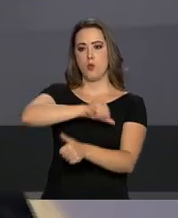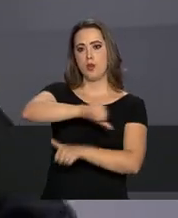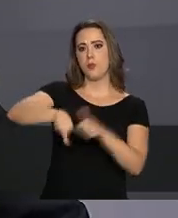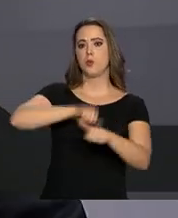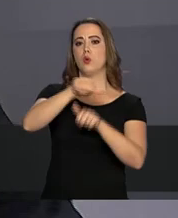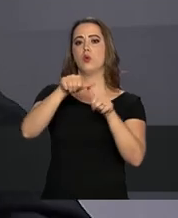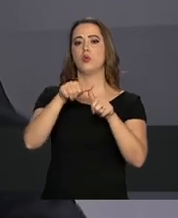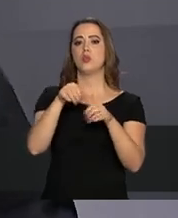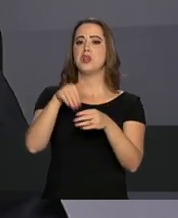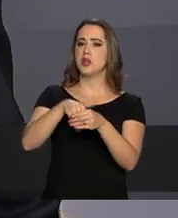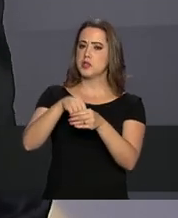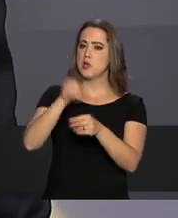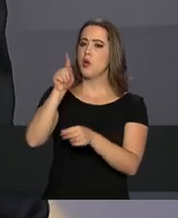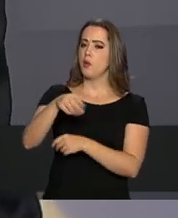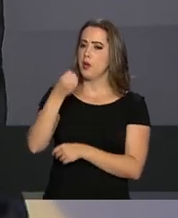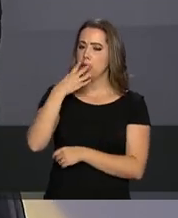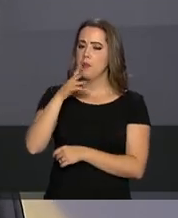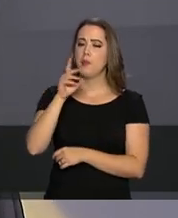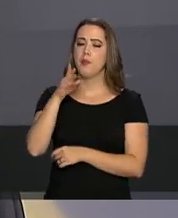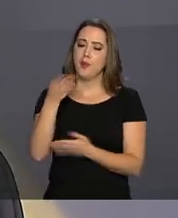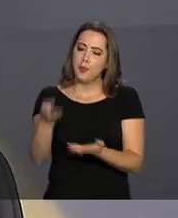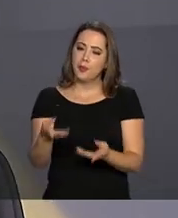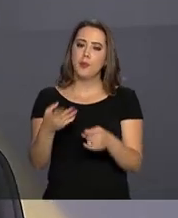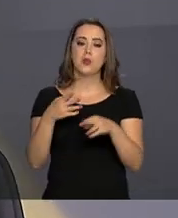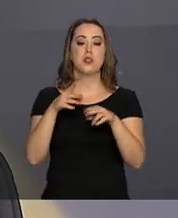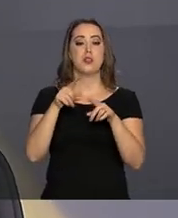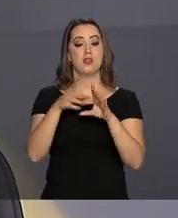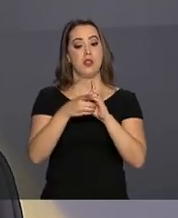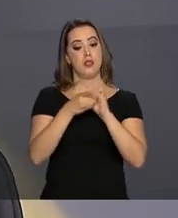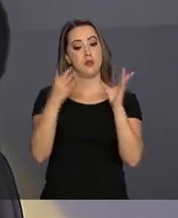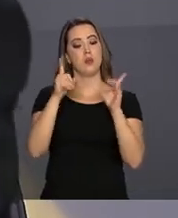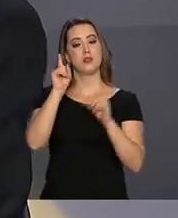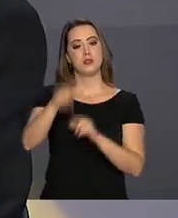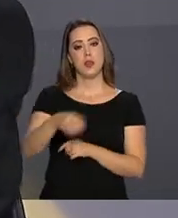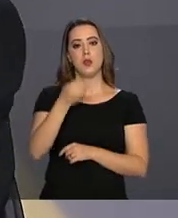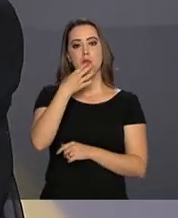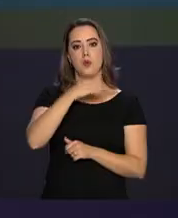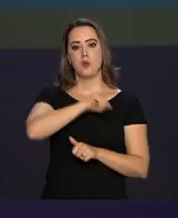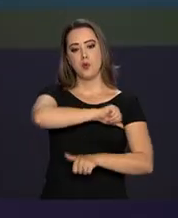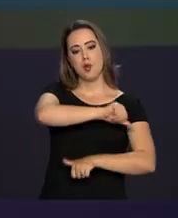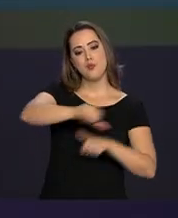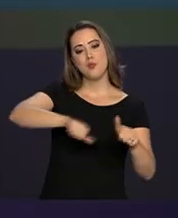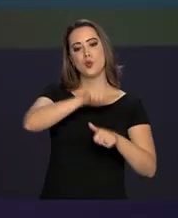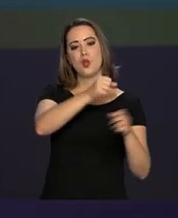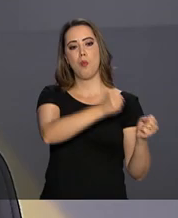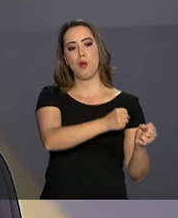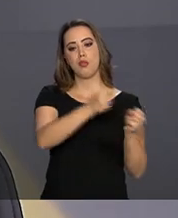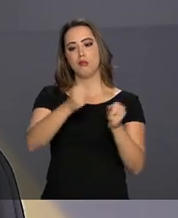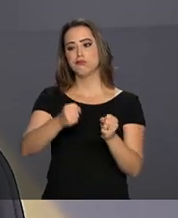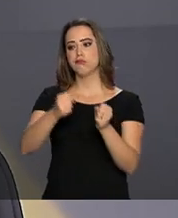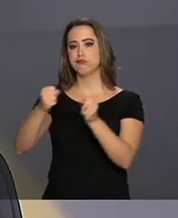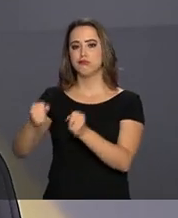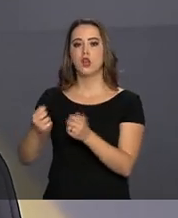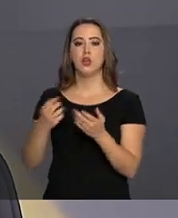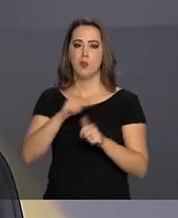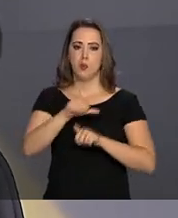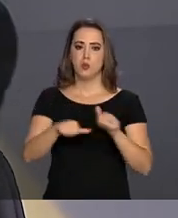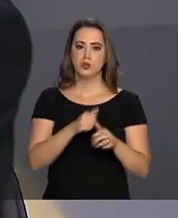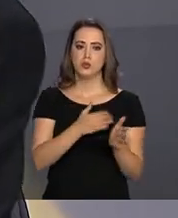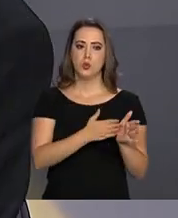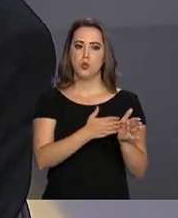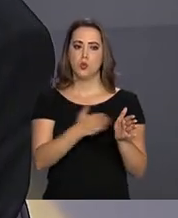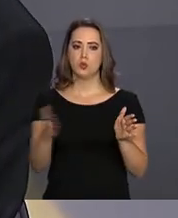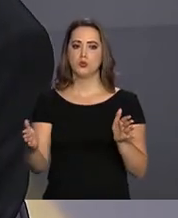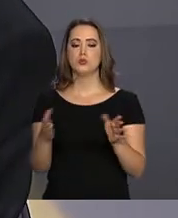eleições são boas para isso, né? A democracia é boa porque ela é a alternância. A alternância de poder. Então, depois de um certo número de anos,